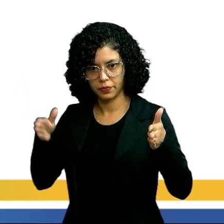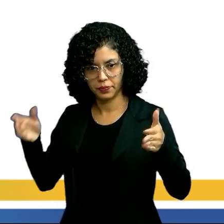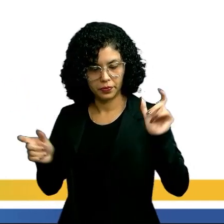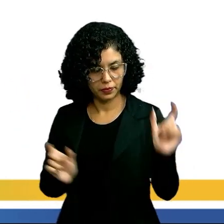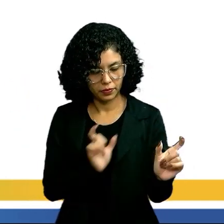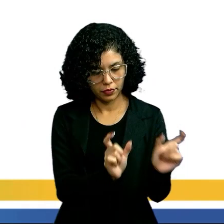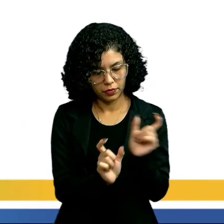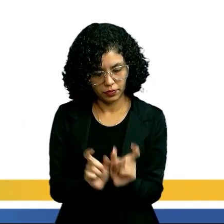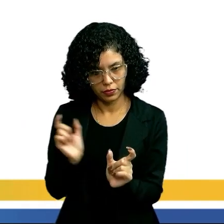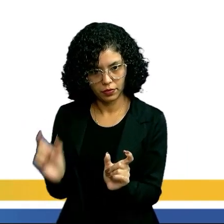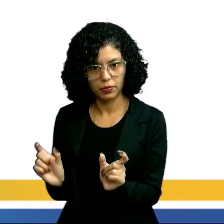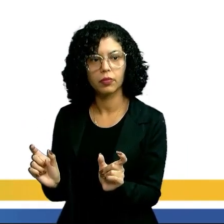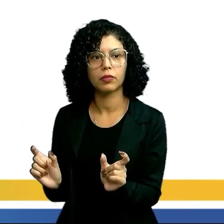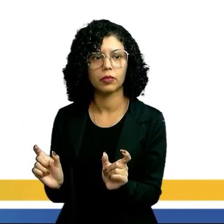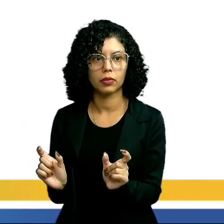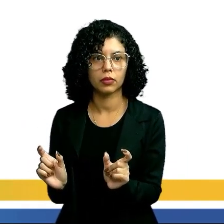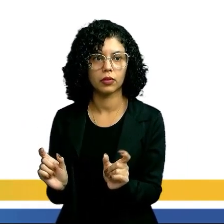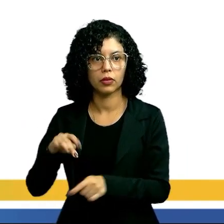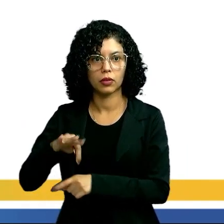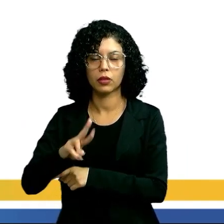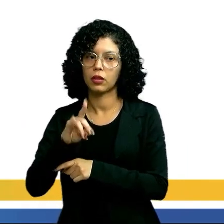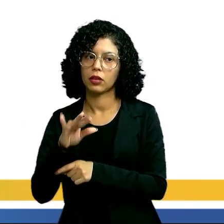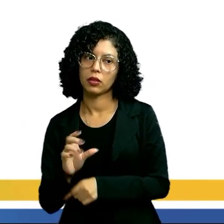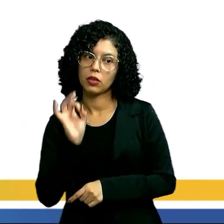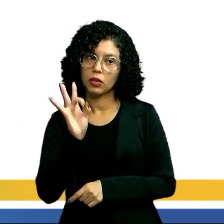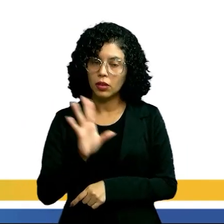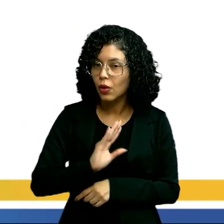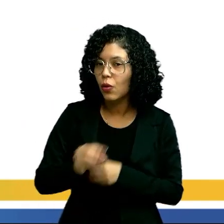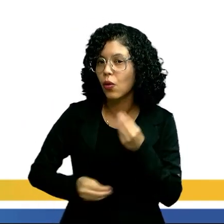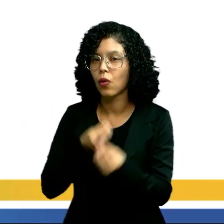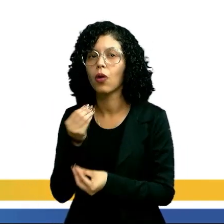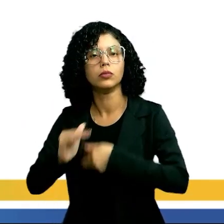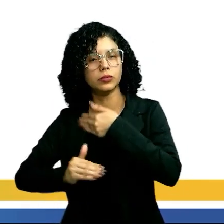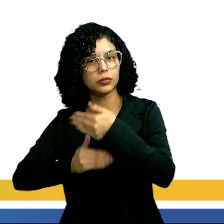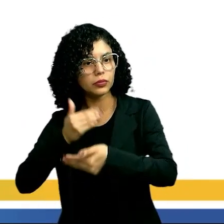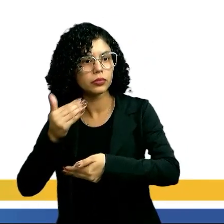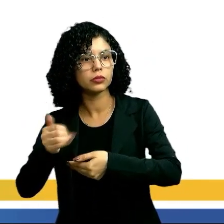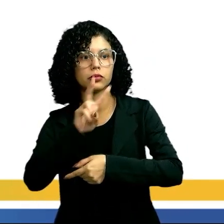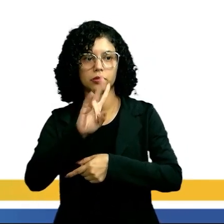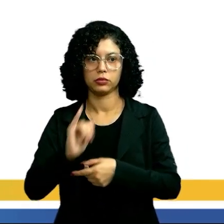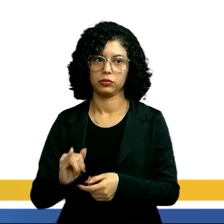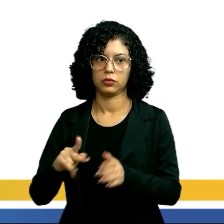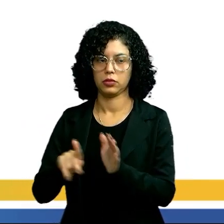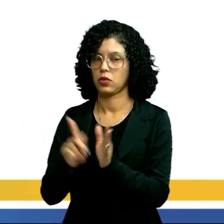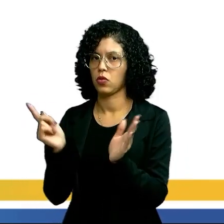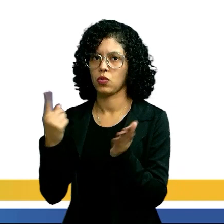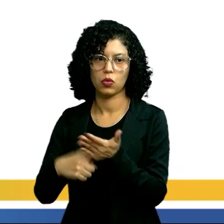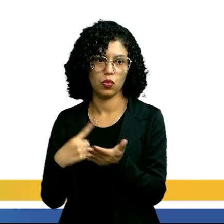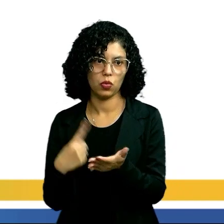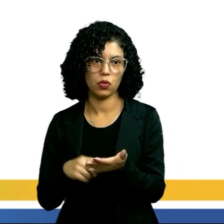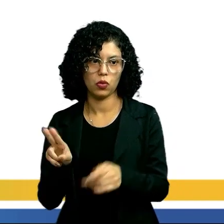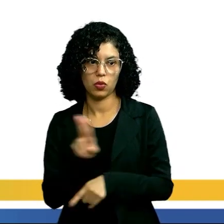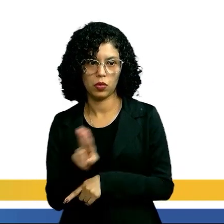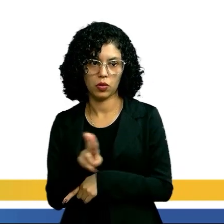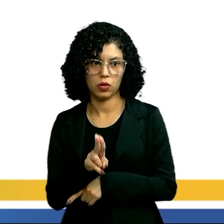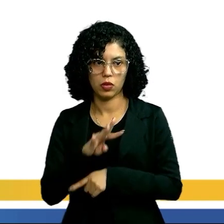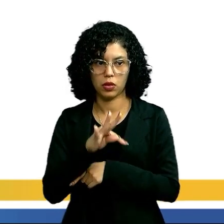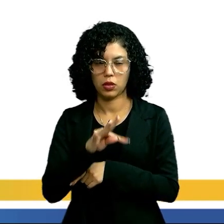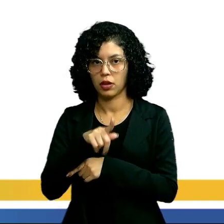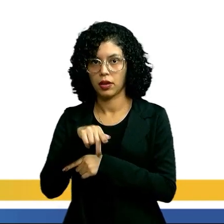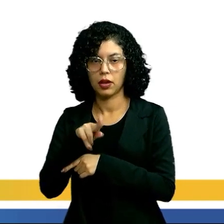cada estruturazinha dessa é o metâmero. Só que como ele se desenvolve, ele não vai ser mais considerado, ele vai se chamar de